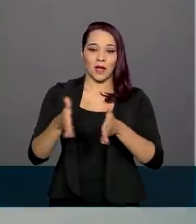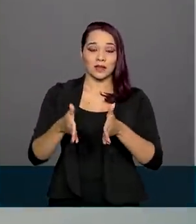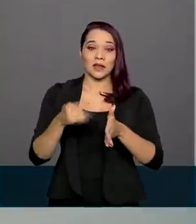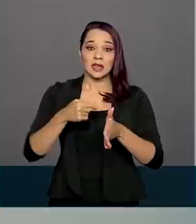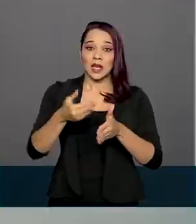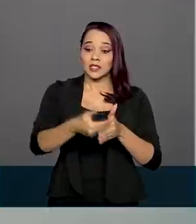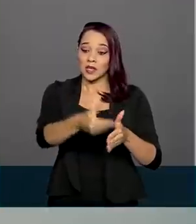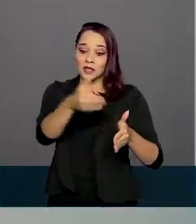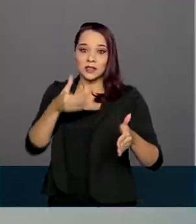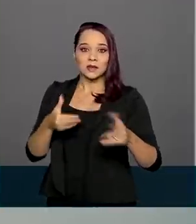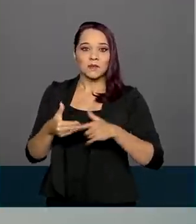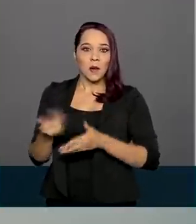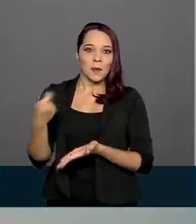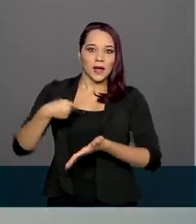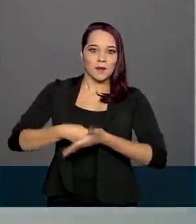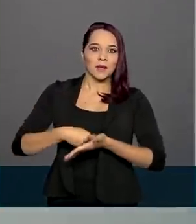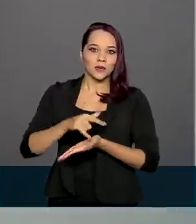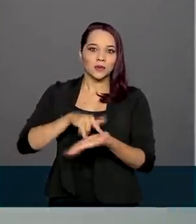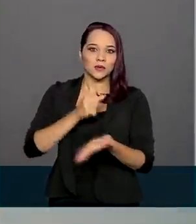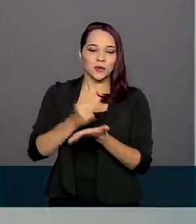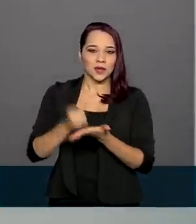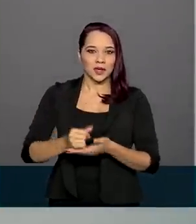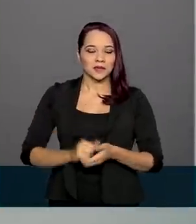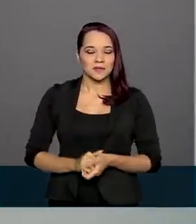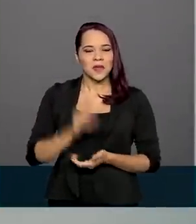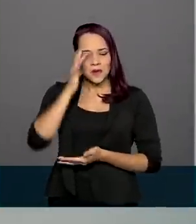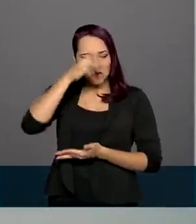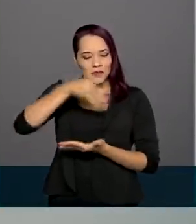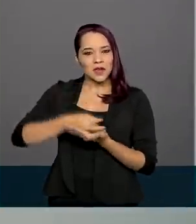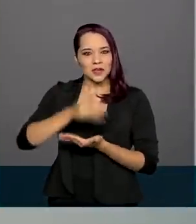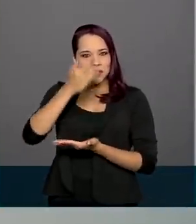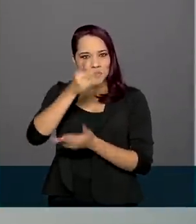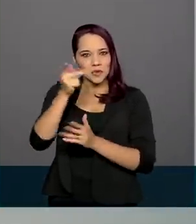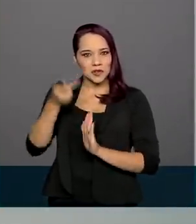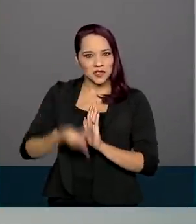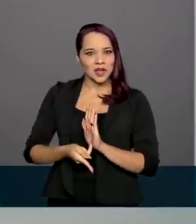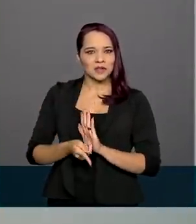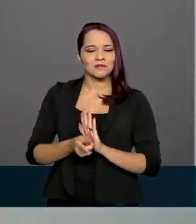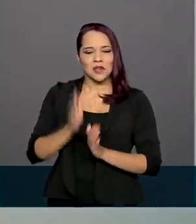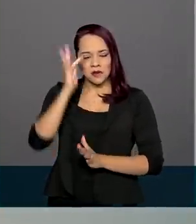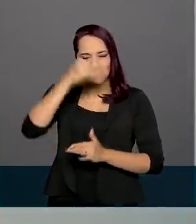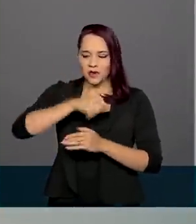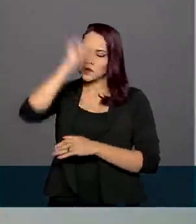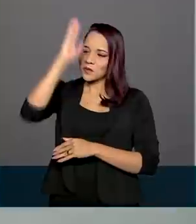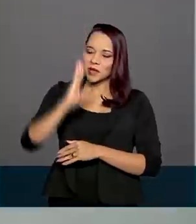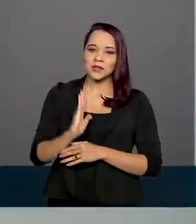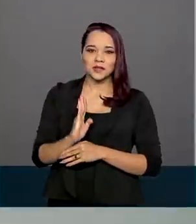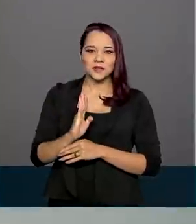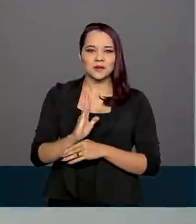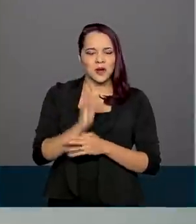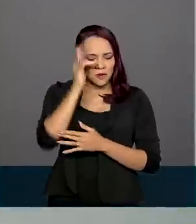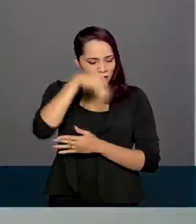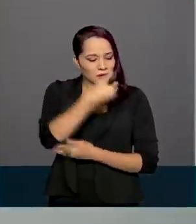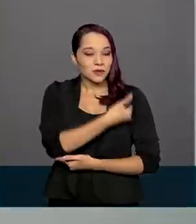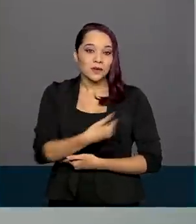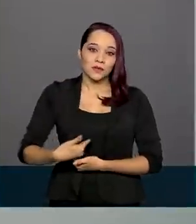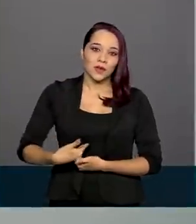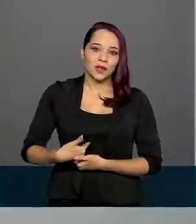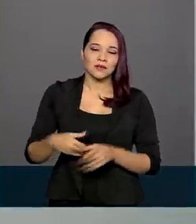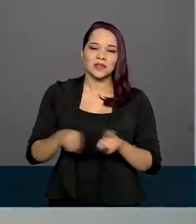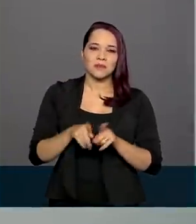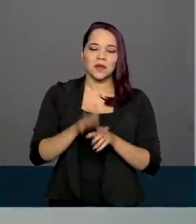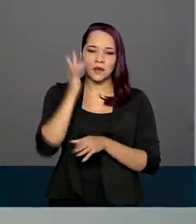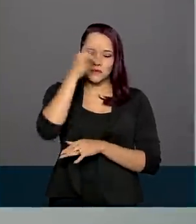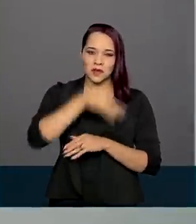fase de antecipar as outorgas. Confiança no projeto, confiança no país, confiança no governo e